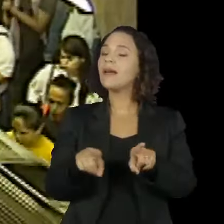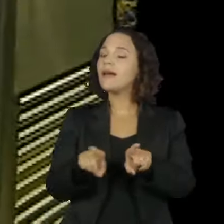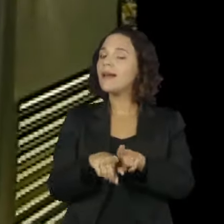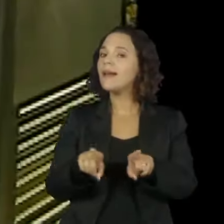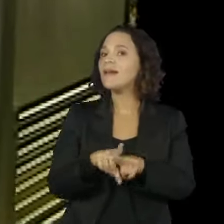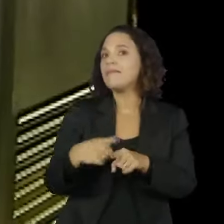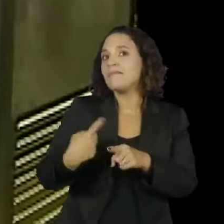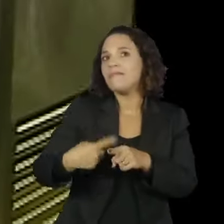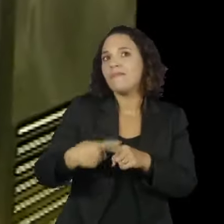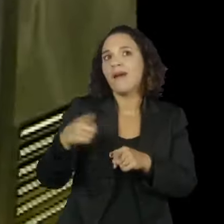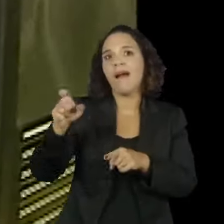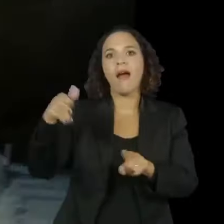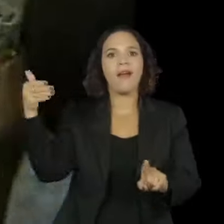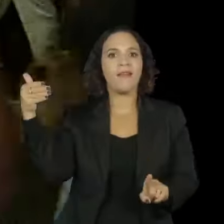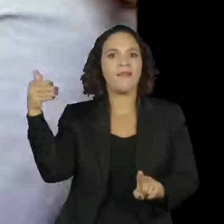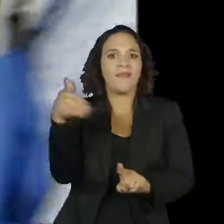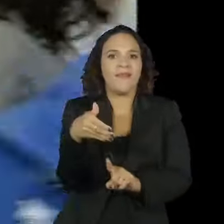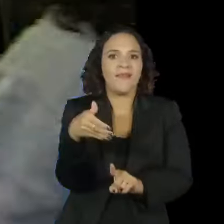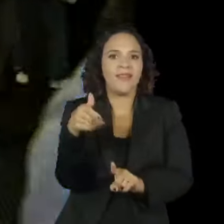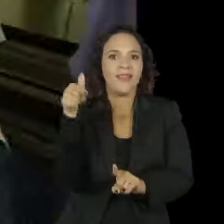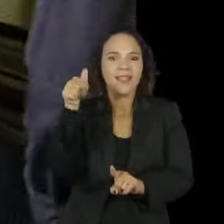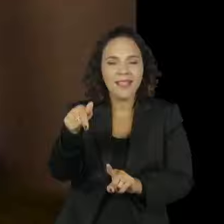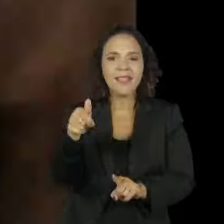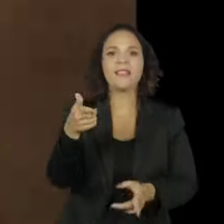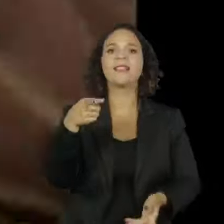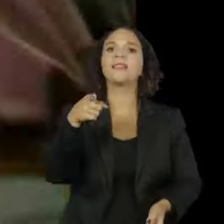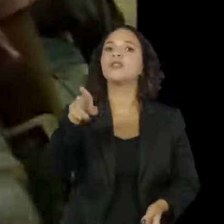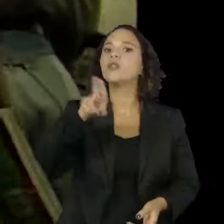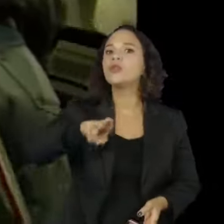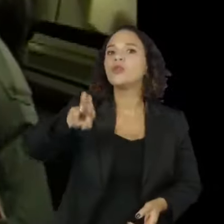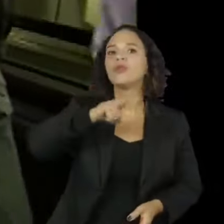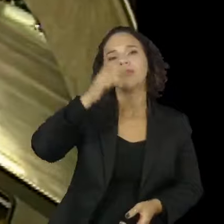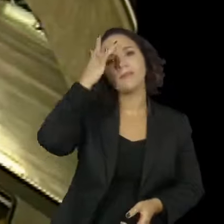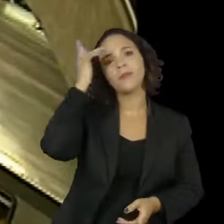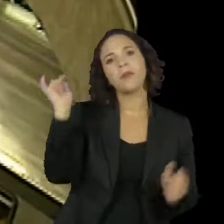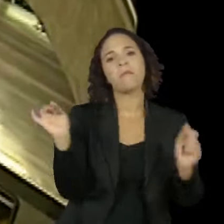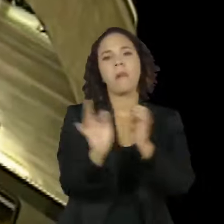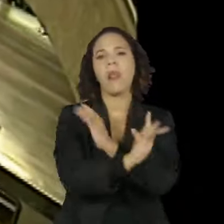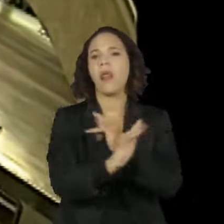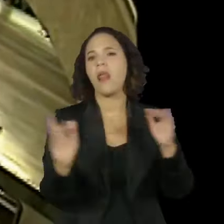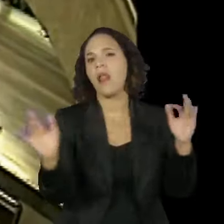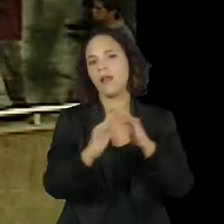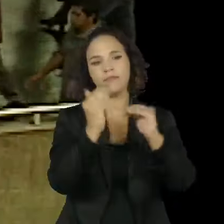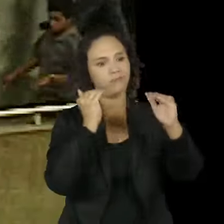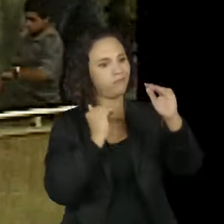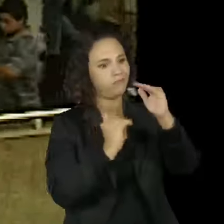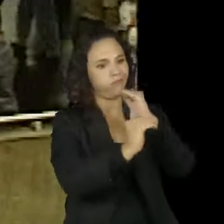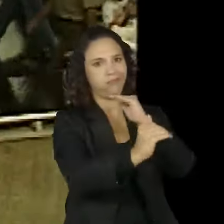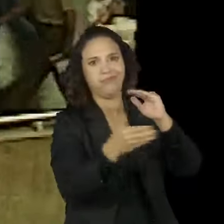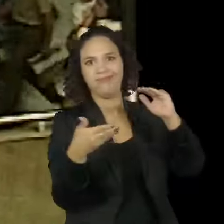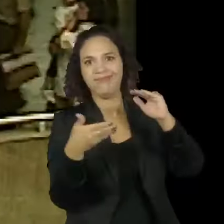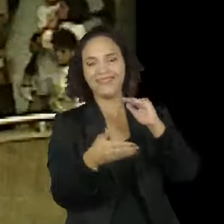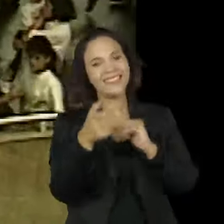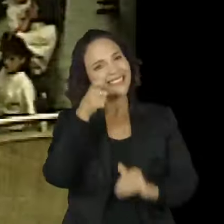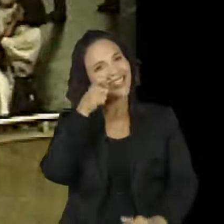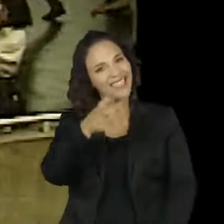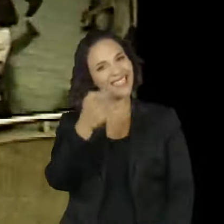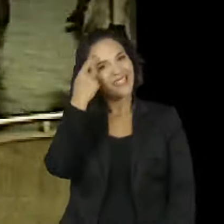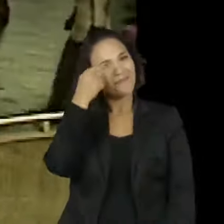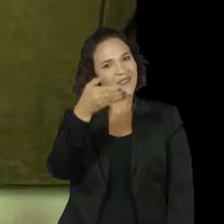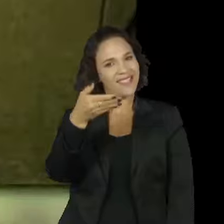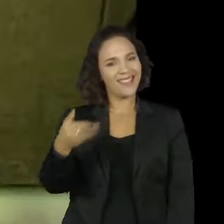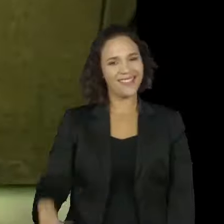referência do uso pela população de um negócio subterrâneo. É interessante isso.